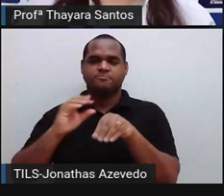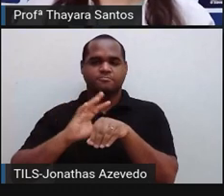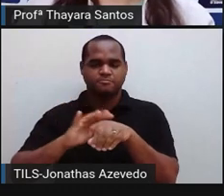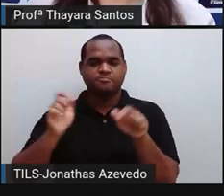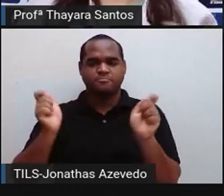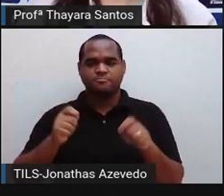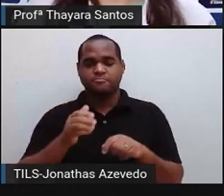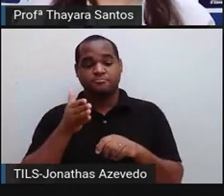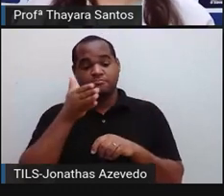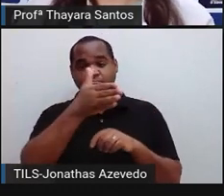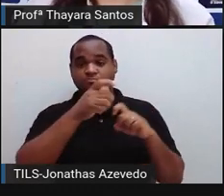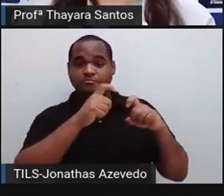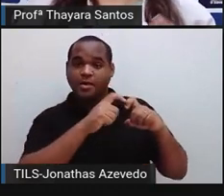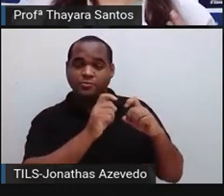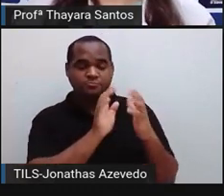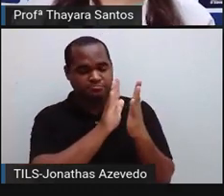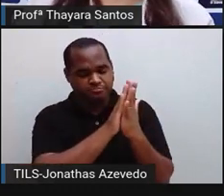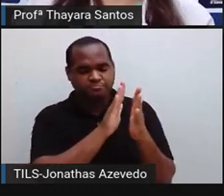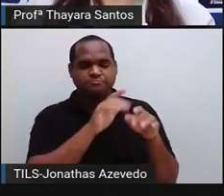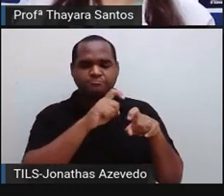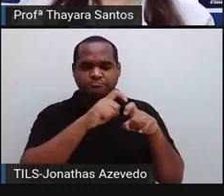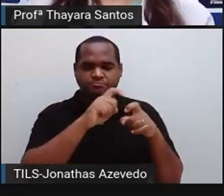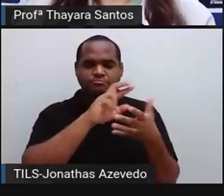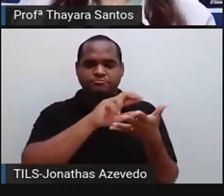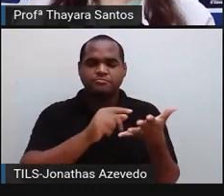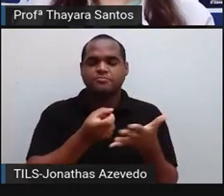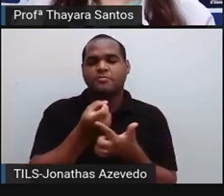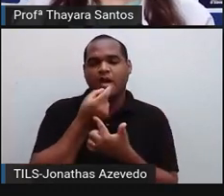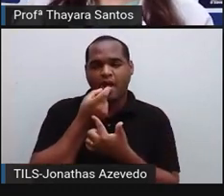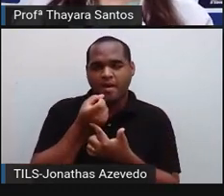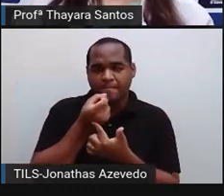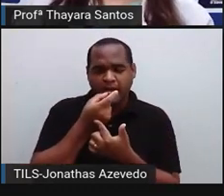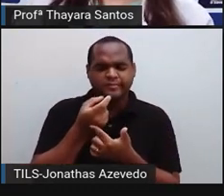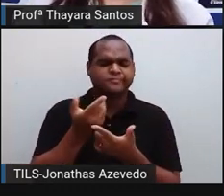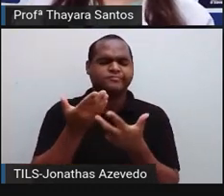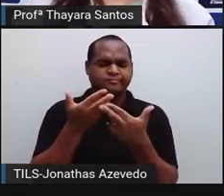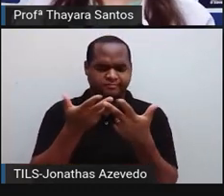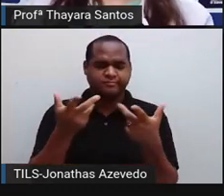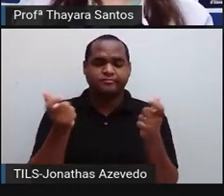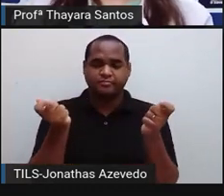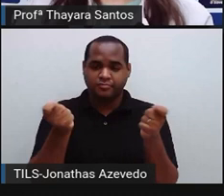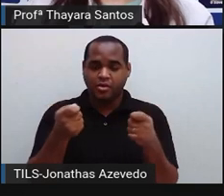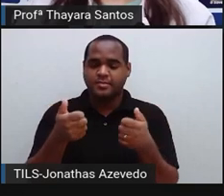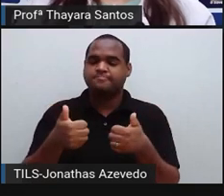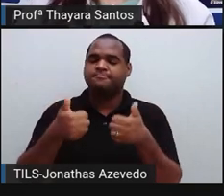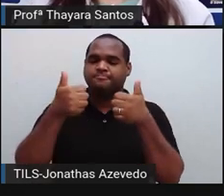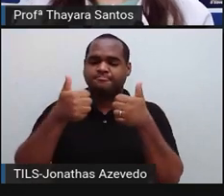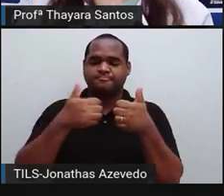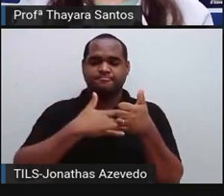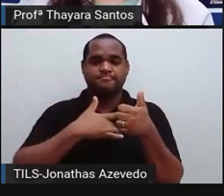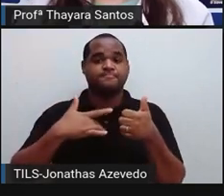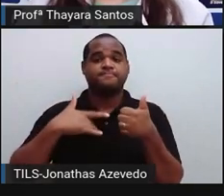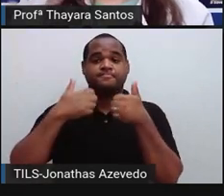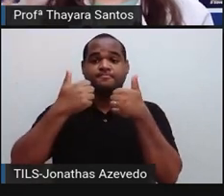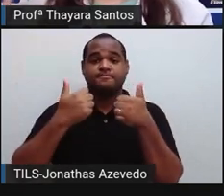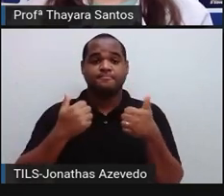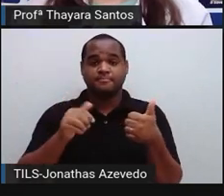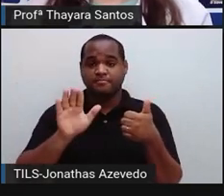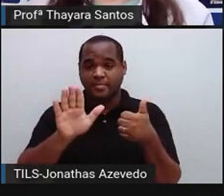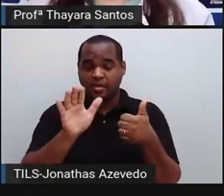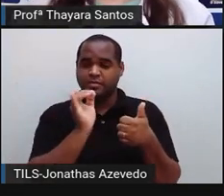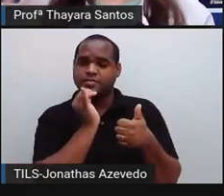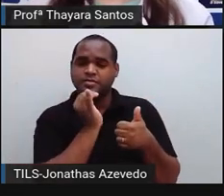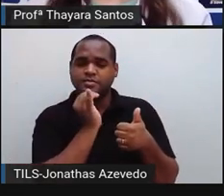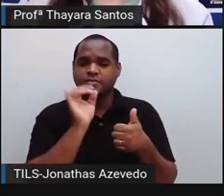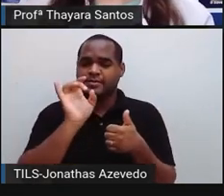vai no médico, faz o tratamento com medicamentos, medicamentos, e ela pode, sim, ficar curada. Só que, se ela não for,